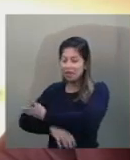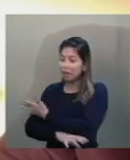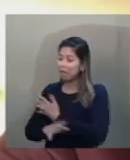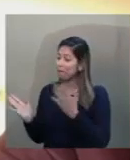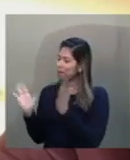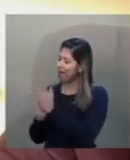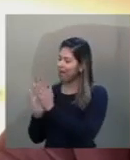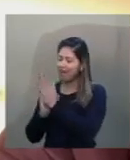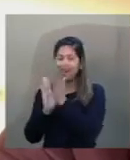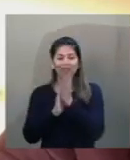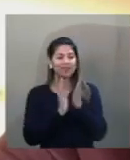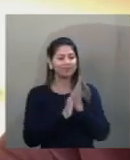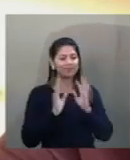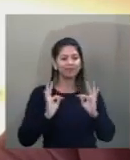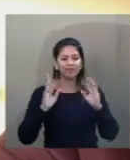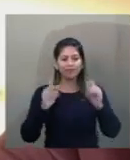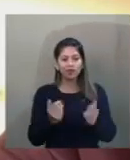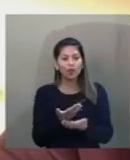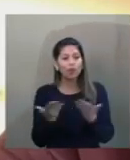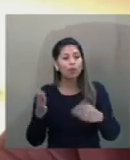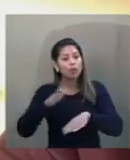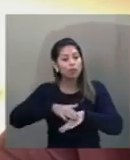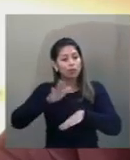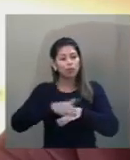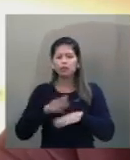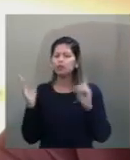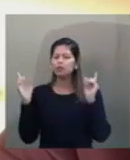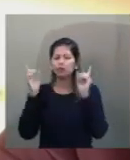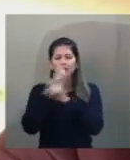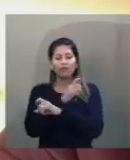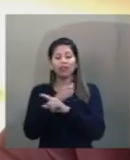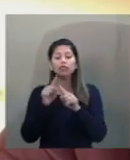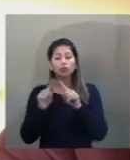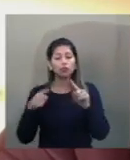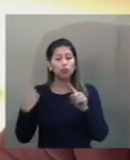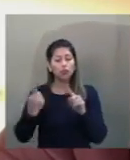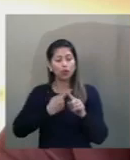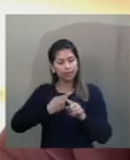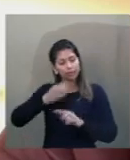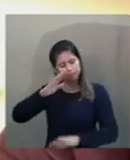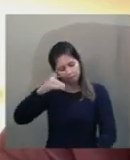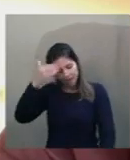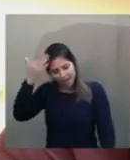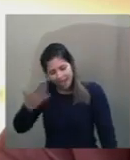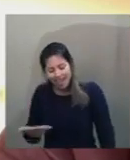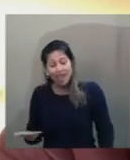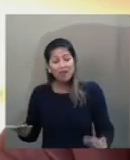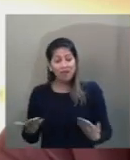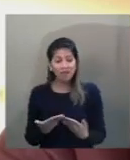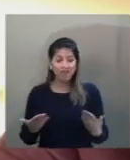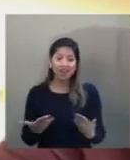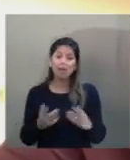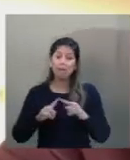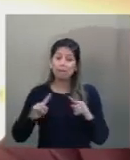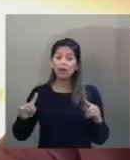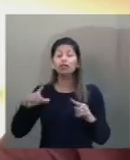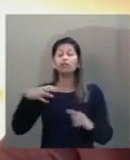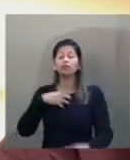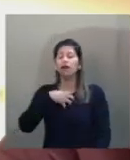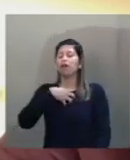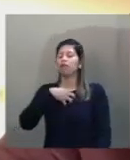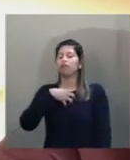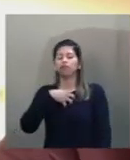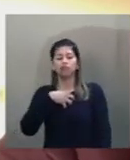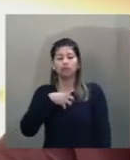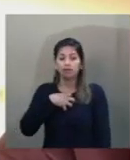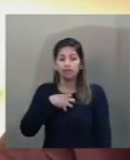nós em momentos tão difíceis que o país atravessa, estarmos homenageando. Eu me lembro até agora do trauma que eu tomei